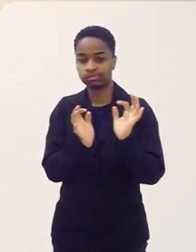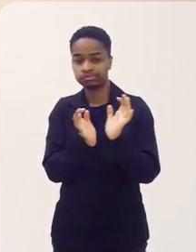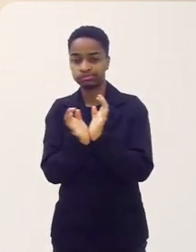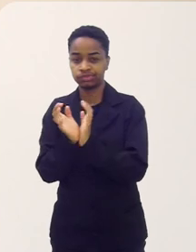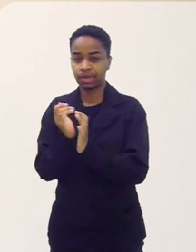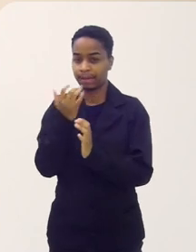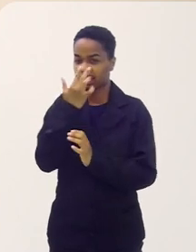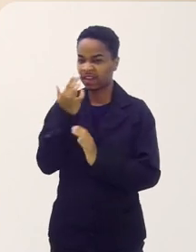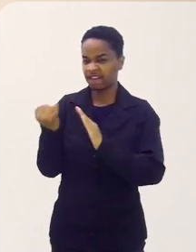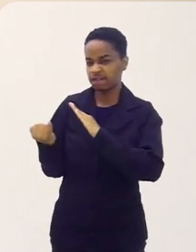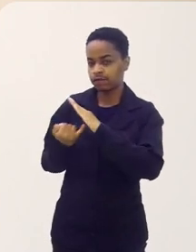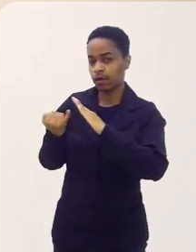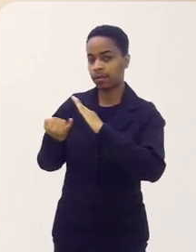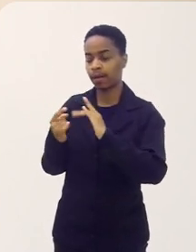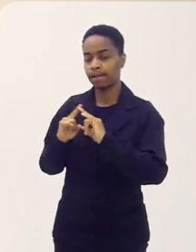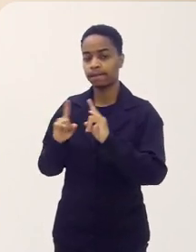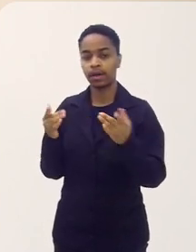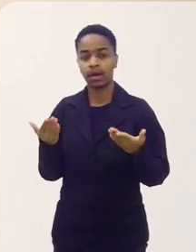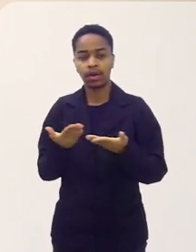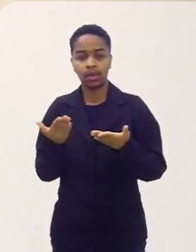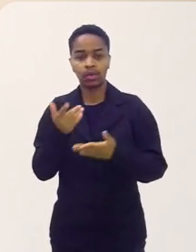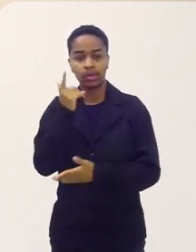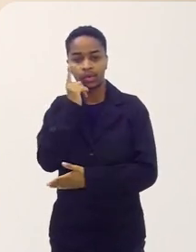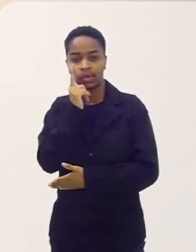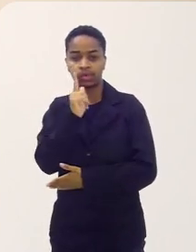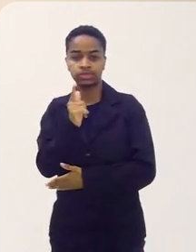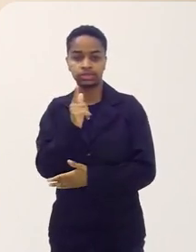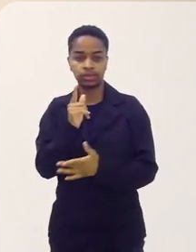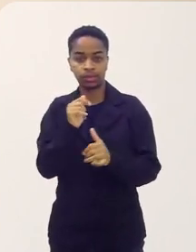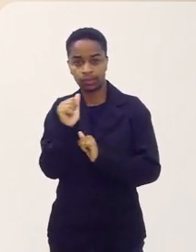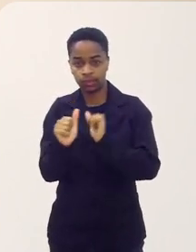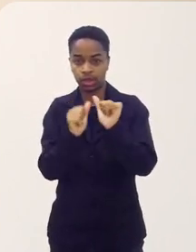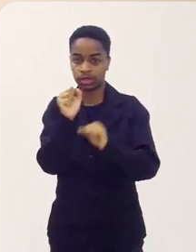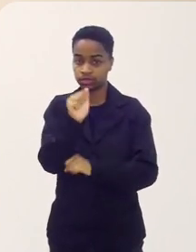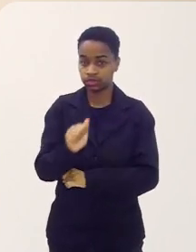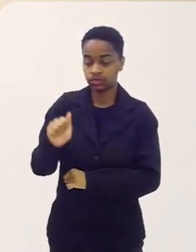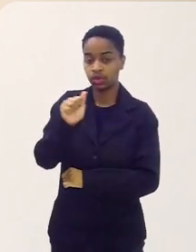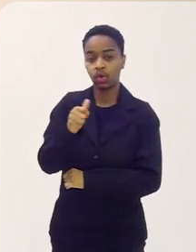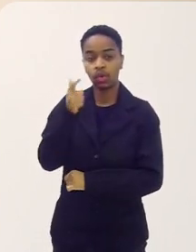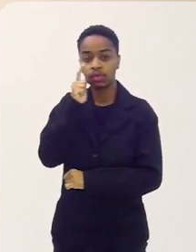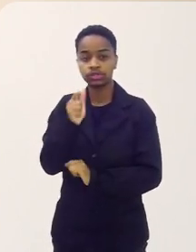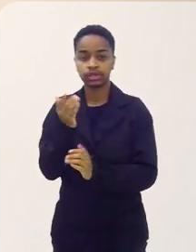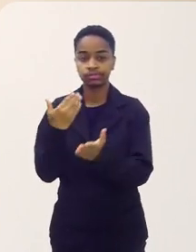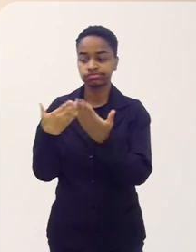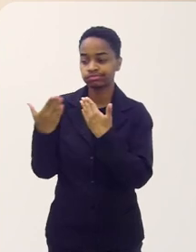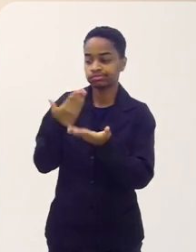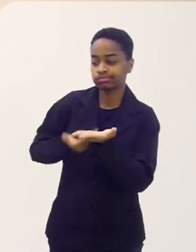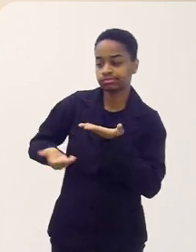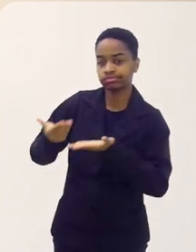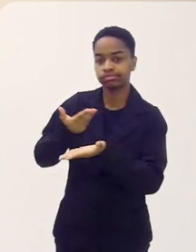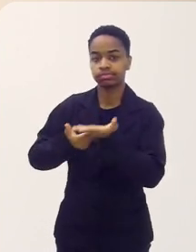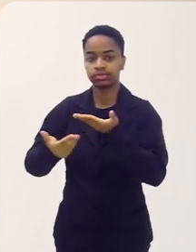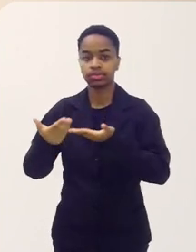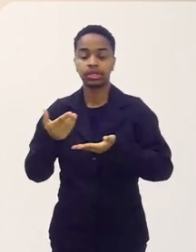de uma certa forma informal, nós podemos agora, como associação, ter um poder maior de barganha, junto tanto a